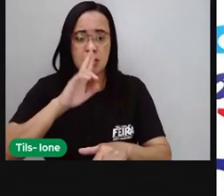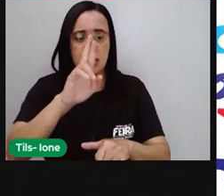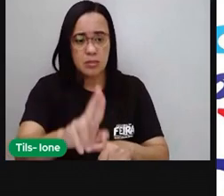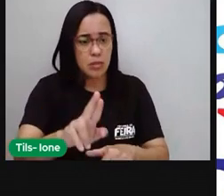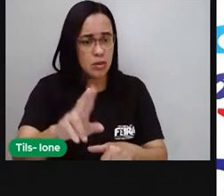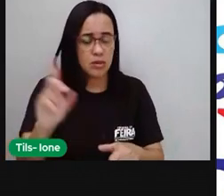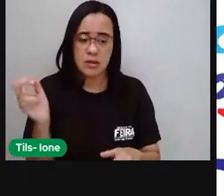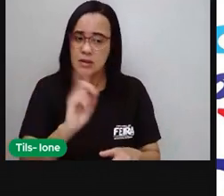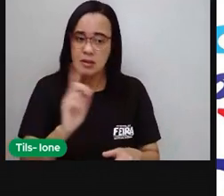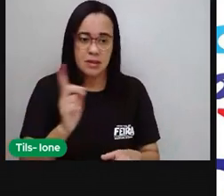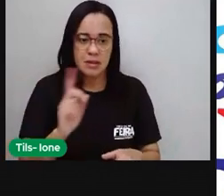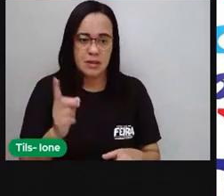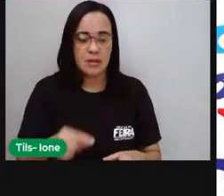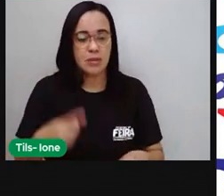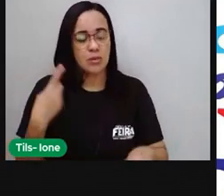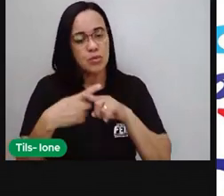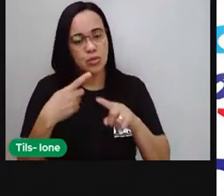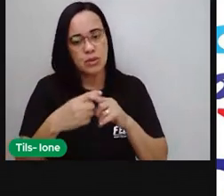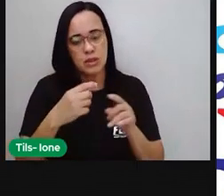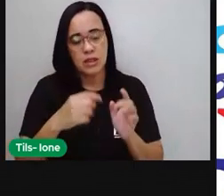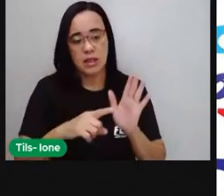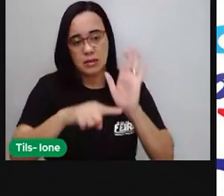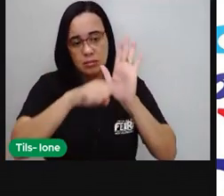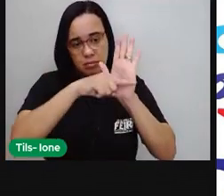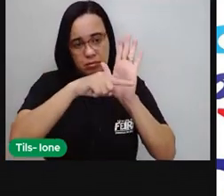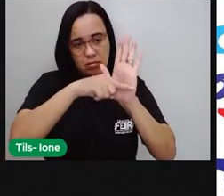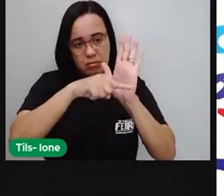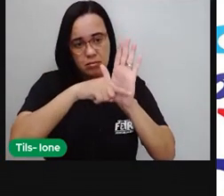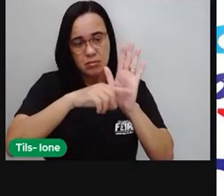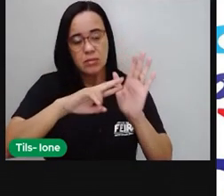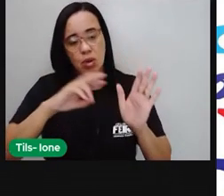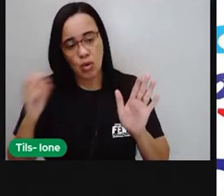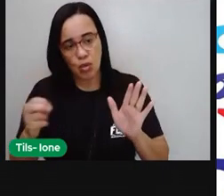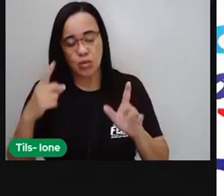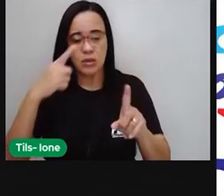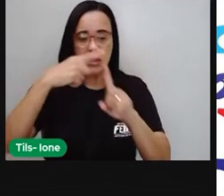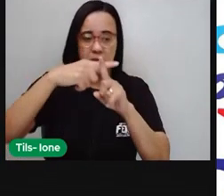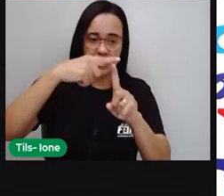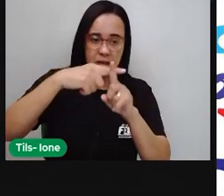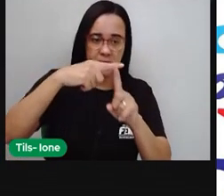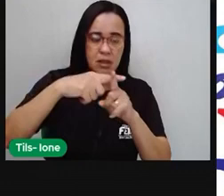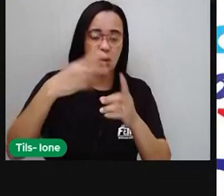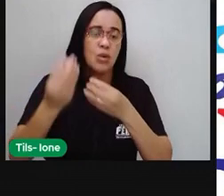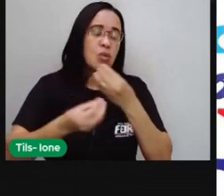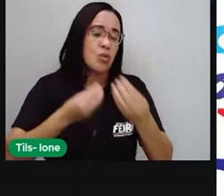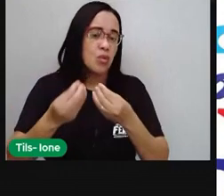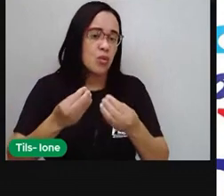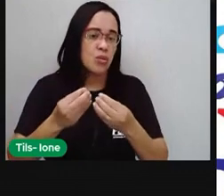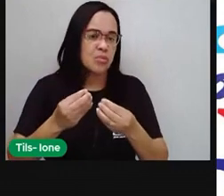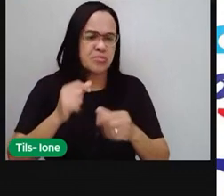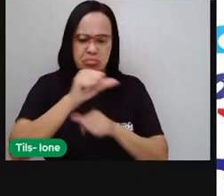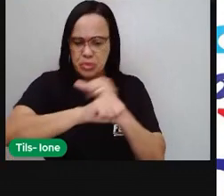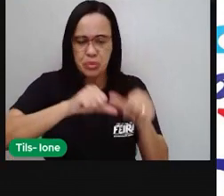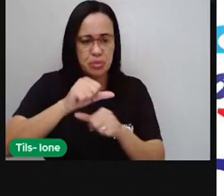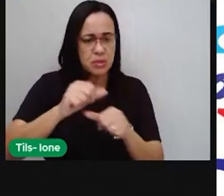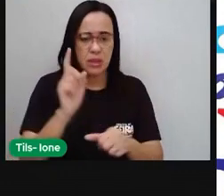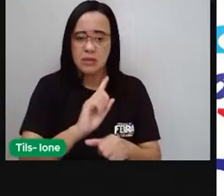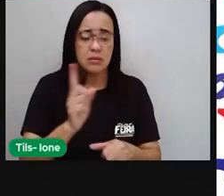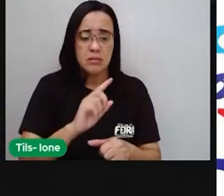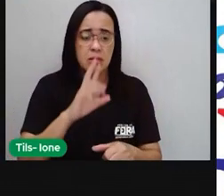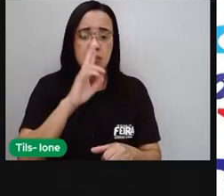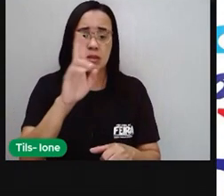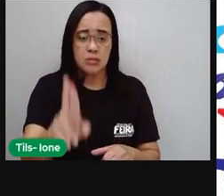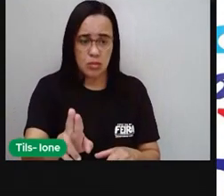nem na subtração, no caso aqui, né? Ou na adição, eles não vão interferir aí no